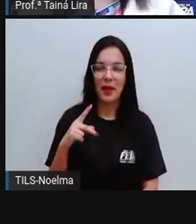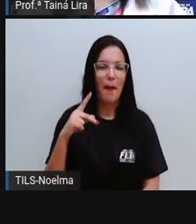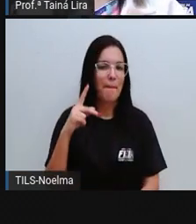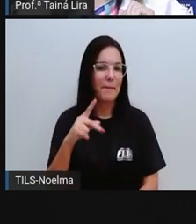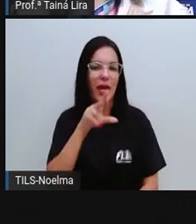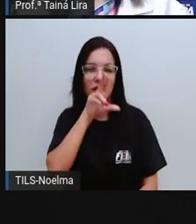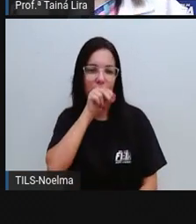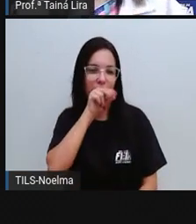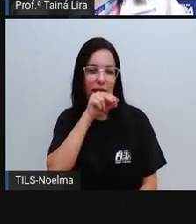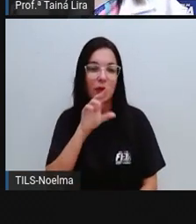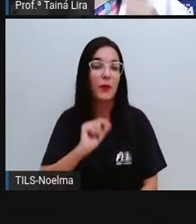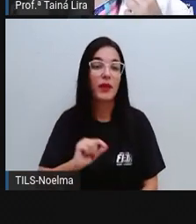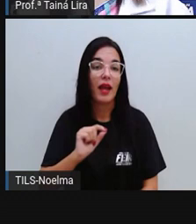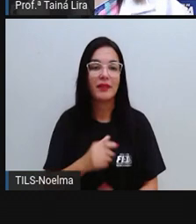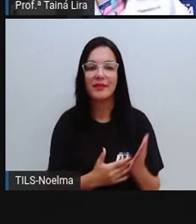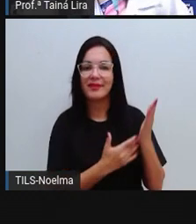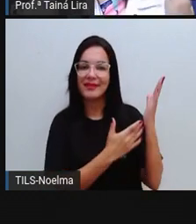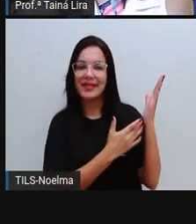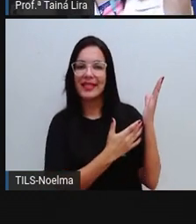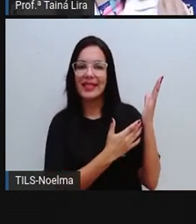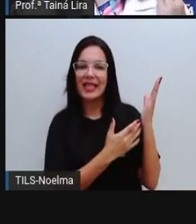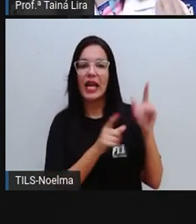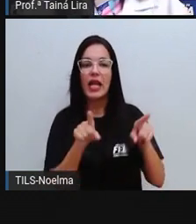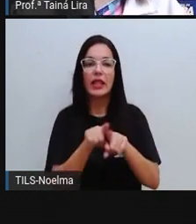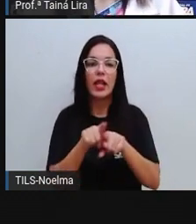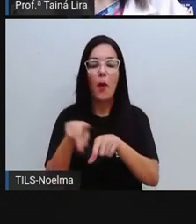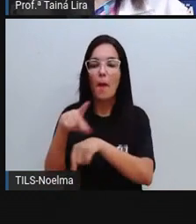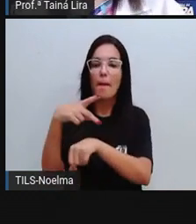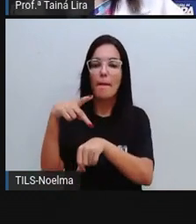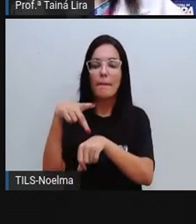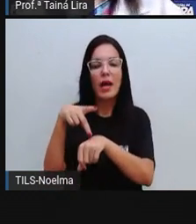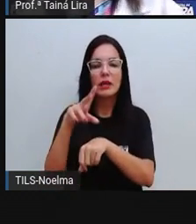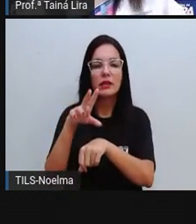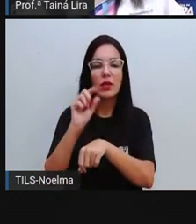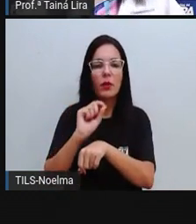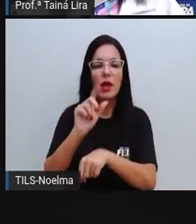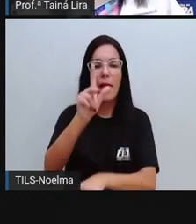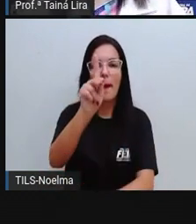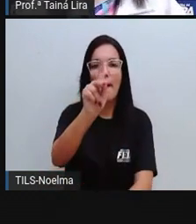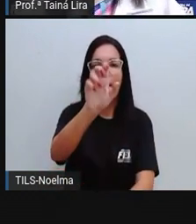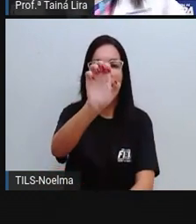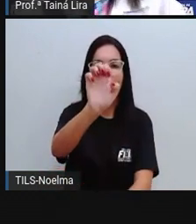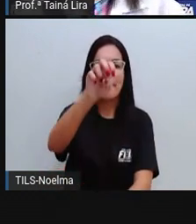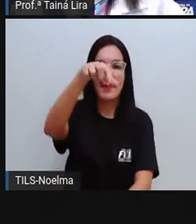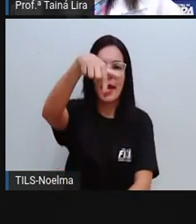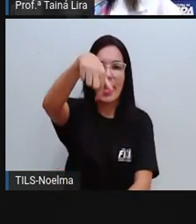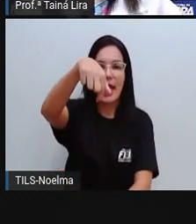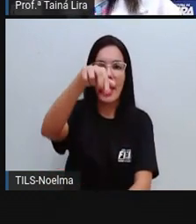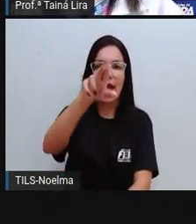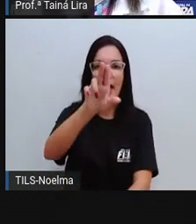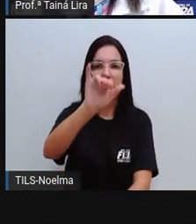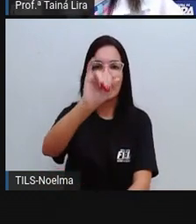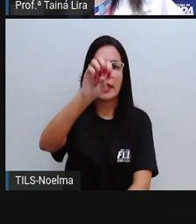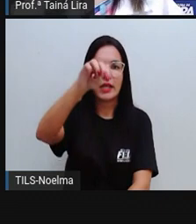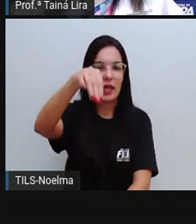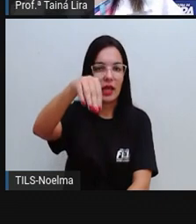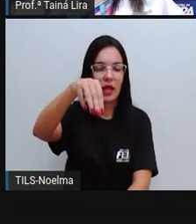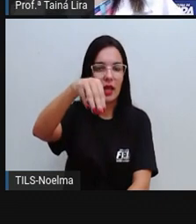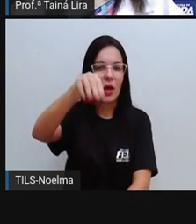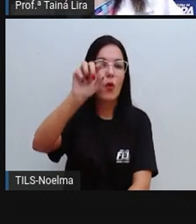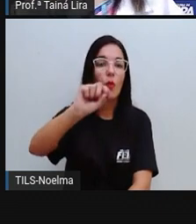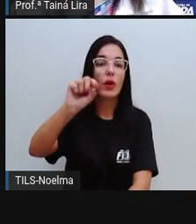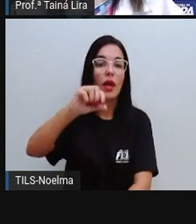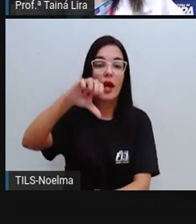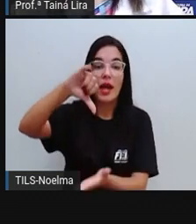pato, ó, nós temos ali a palavra Pequim. Ó, pra o que é Pequim? Pequim é a capital